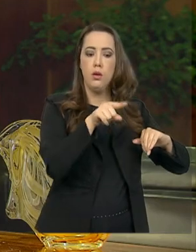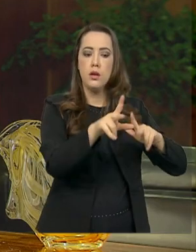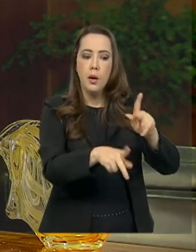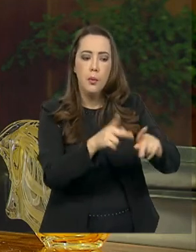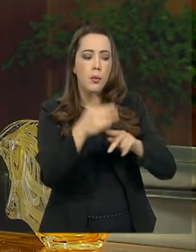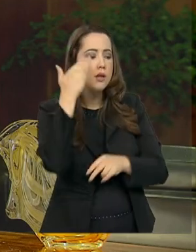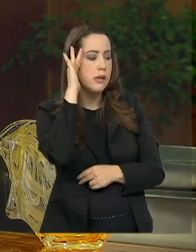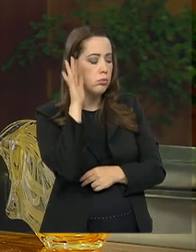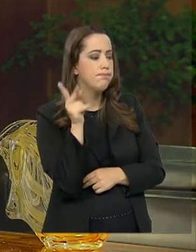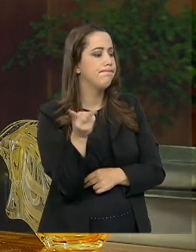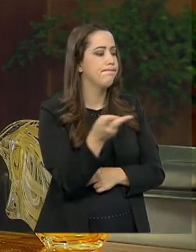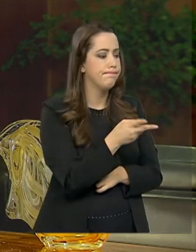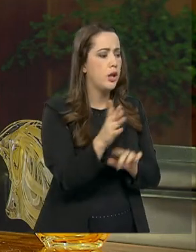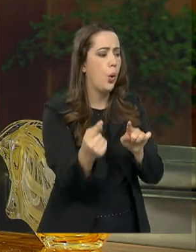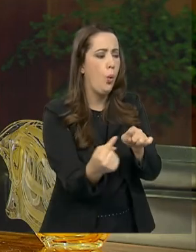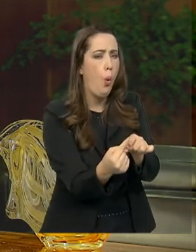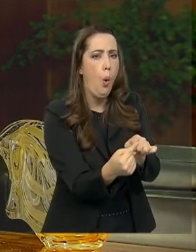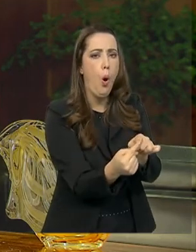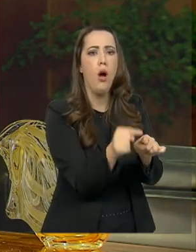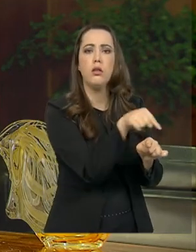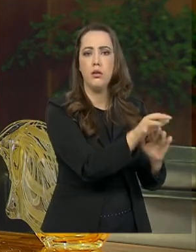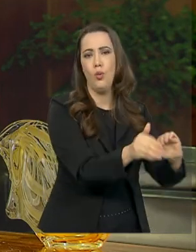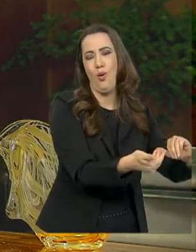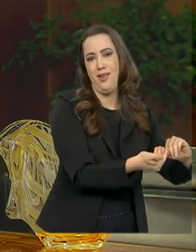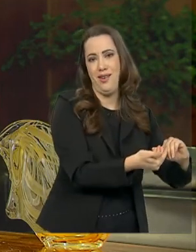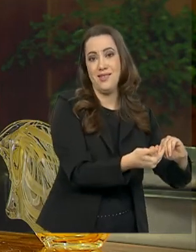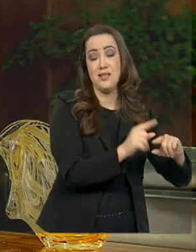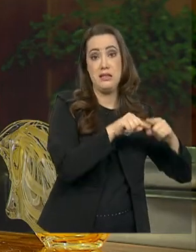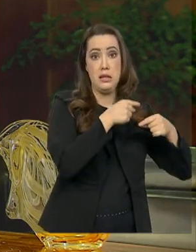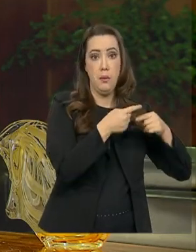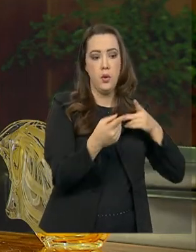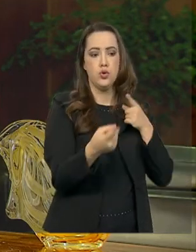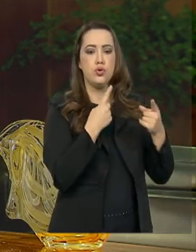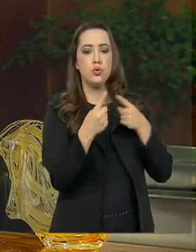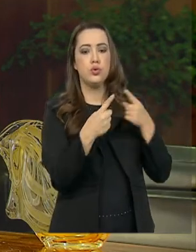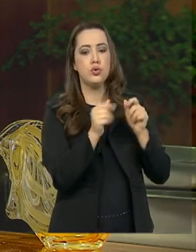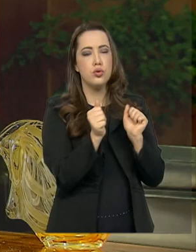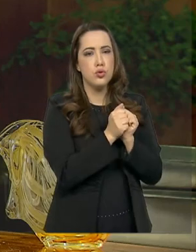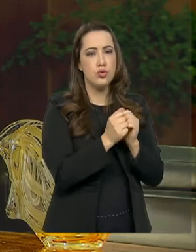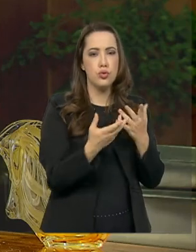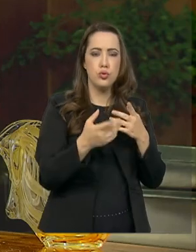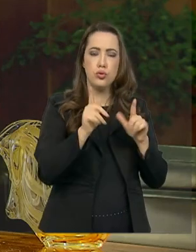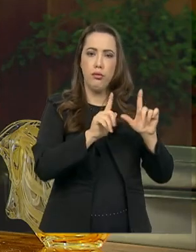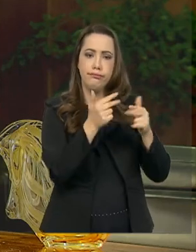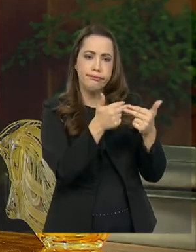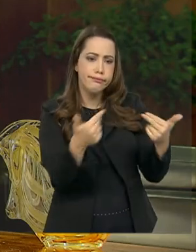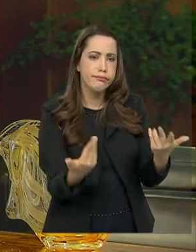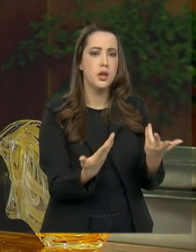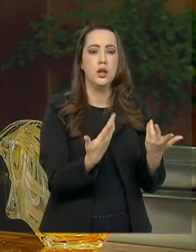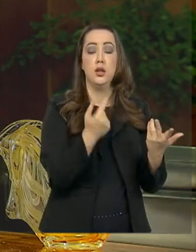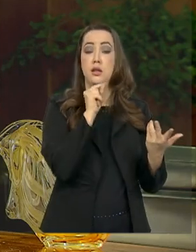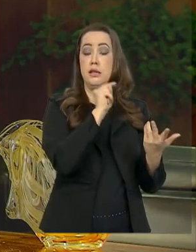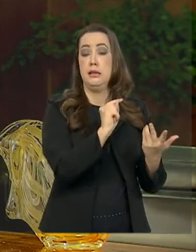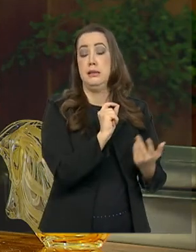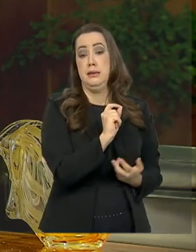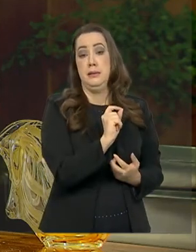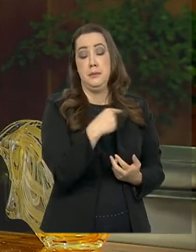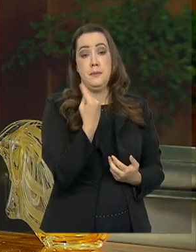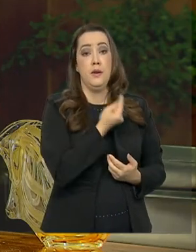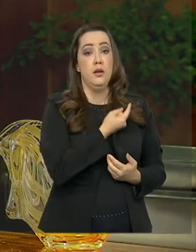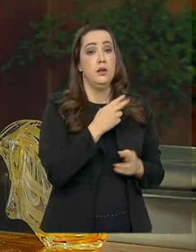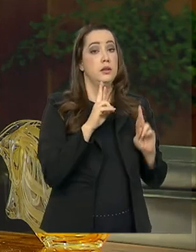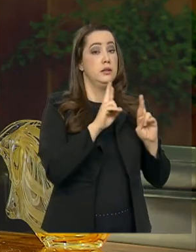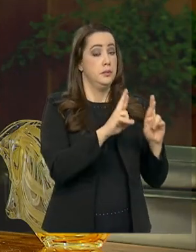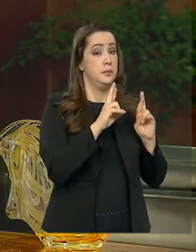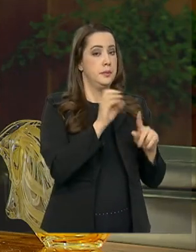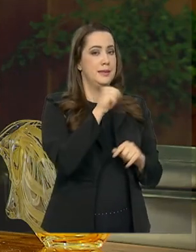da proposta à medida que ela vier a ser debatida pela mídia, pelos jornais, pela televisão. E nós temos a